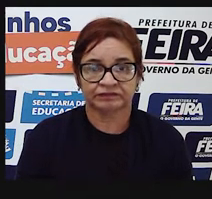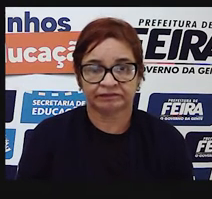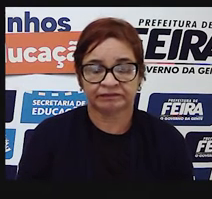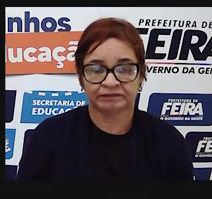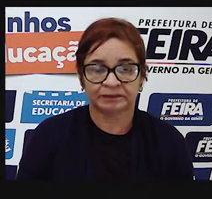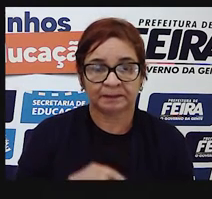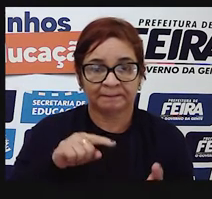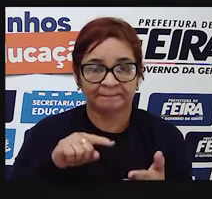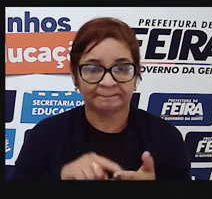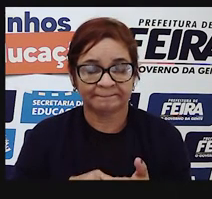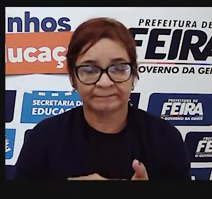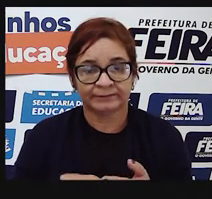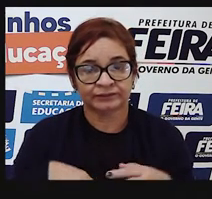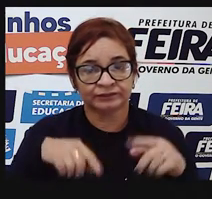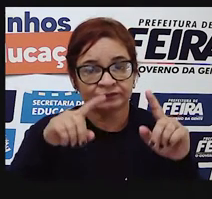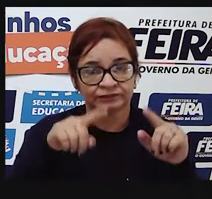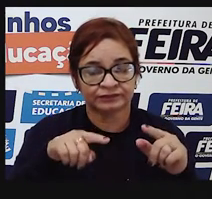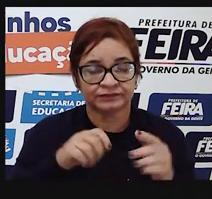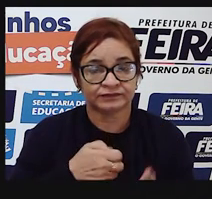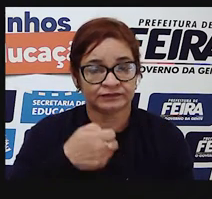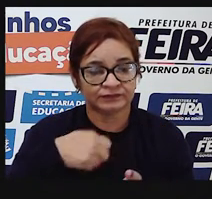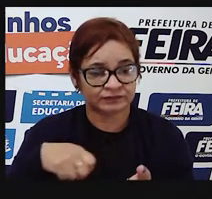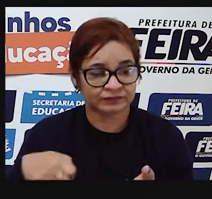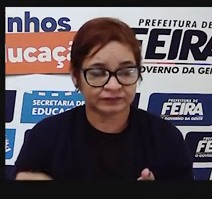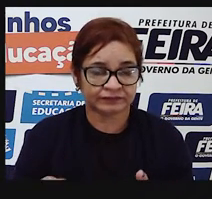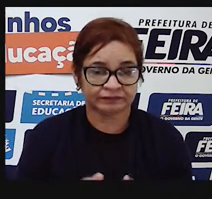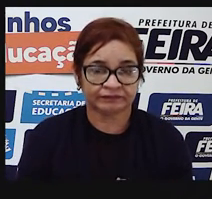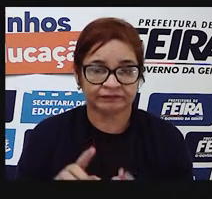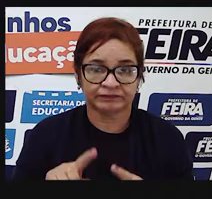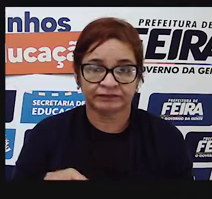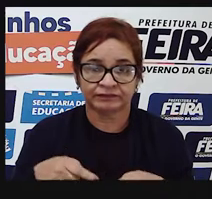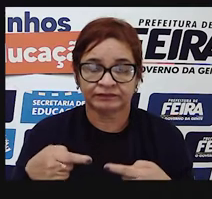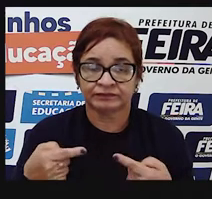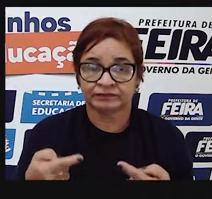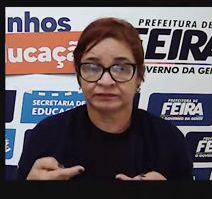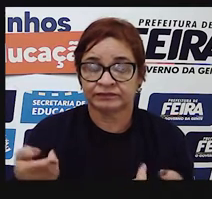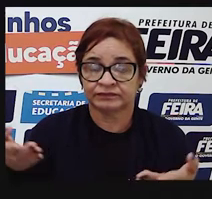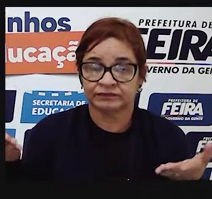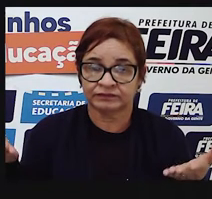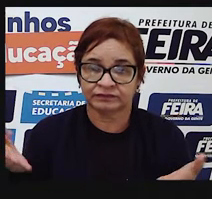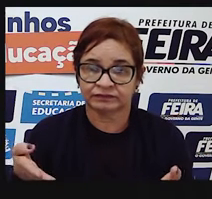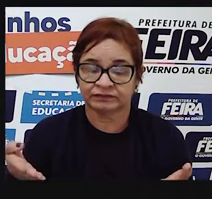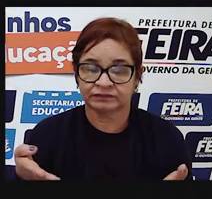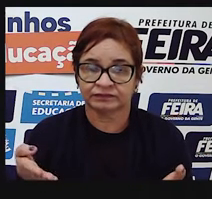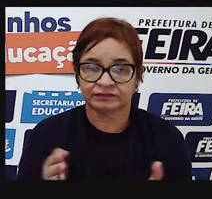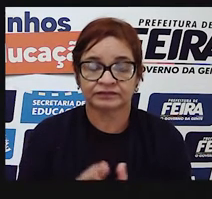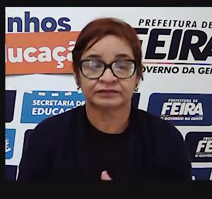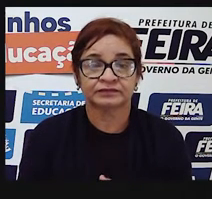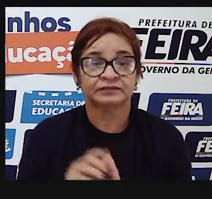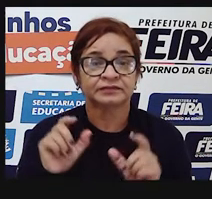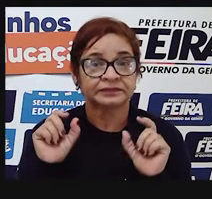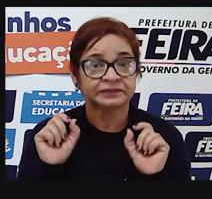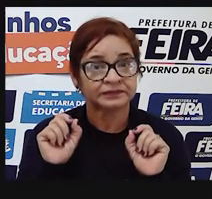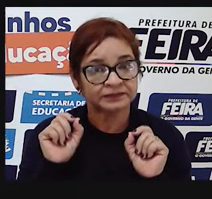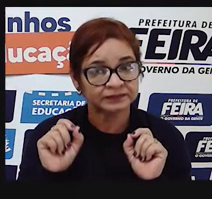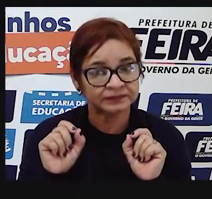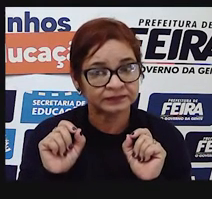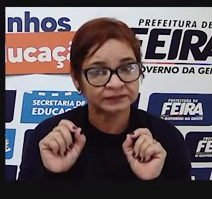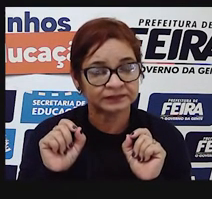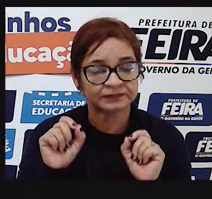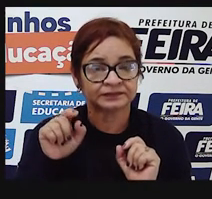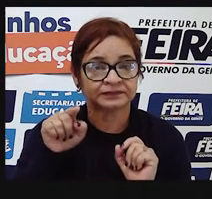acentuação e ortografia. Mas, no caso de hoje, nós vamos nos direcionar à